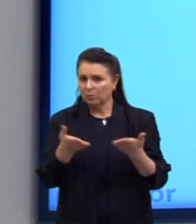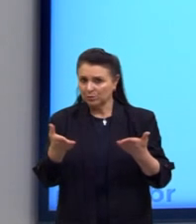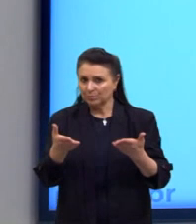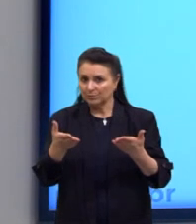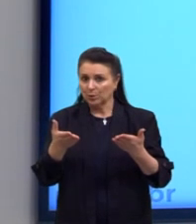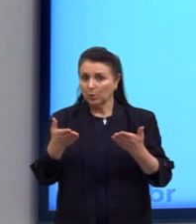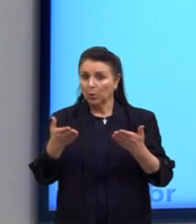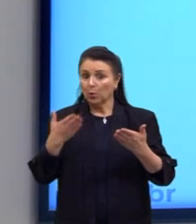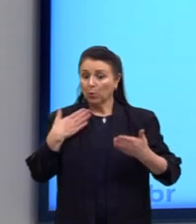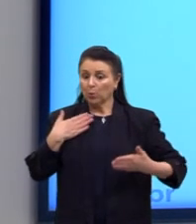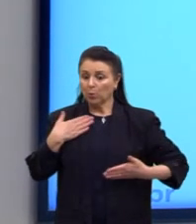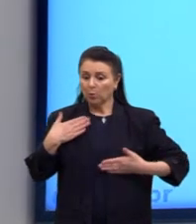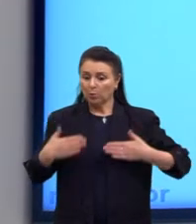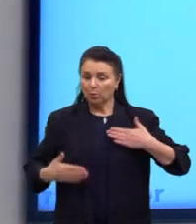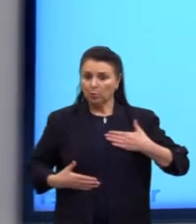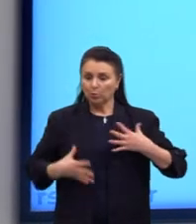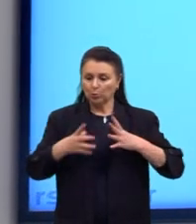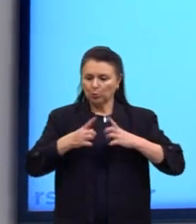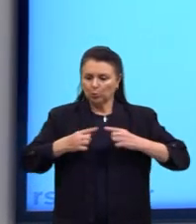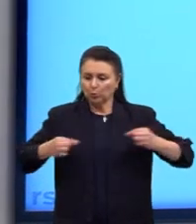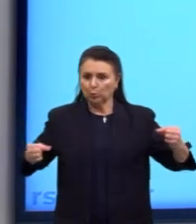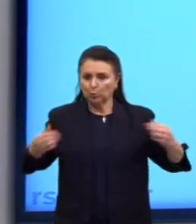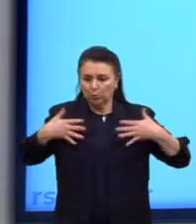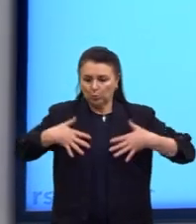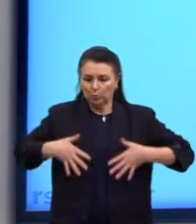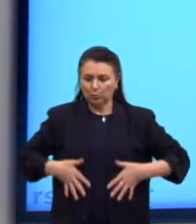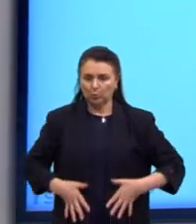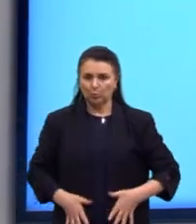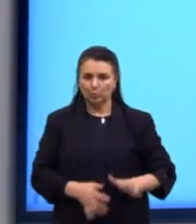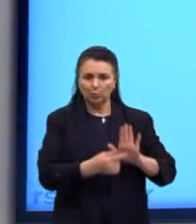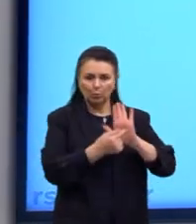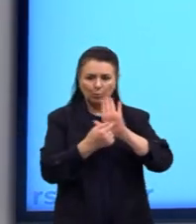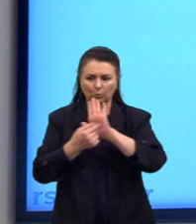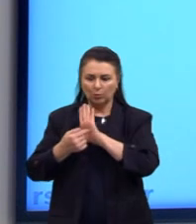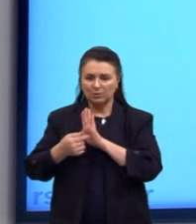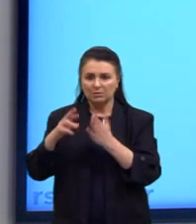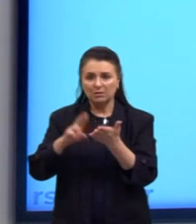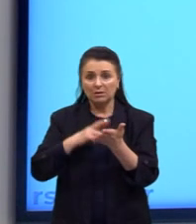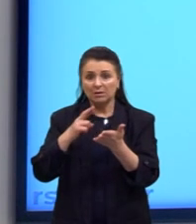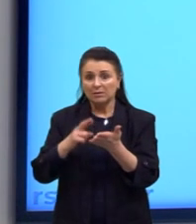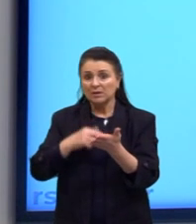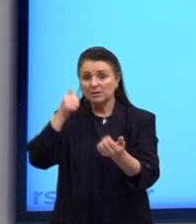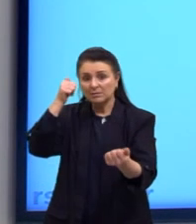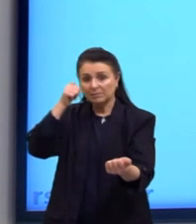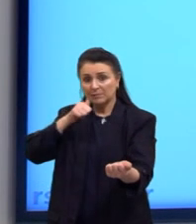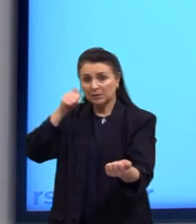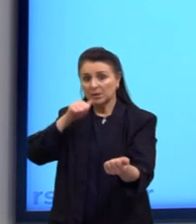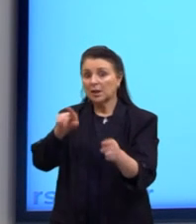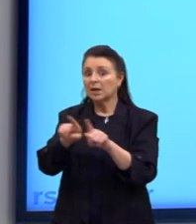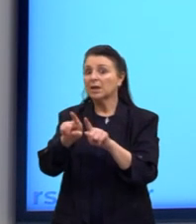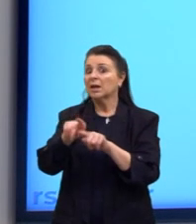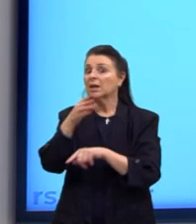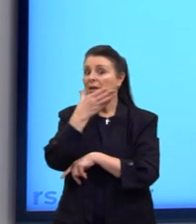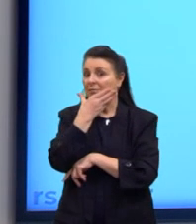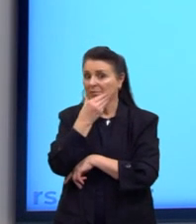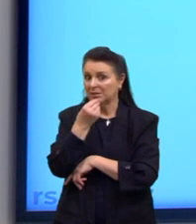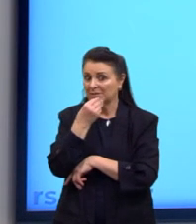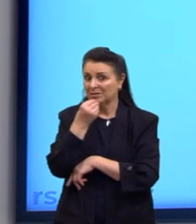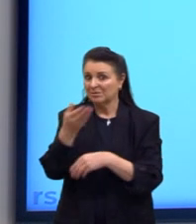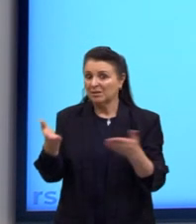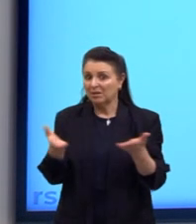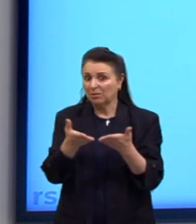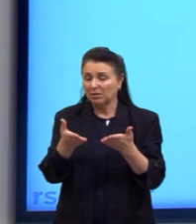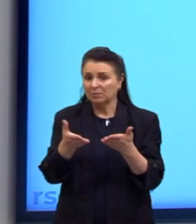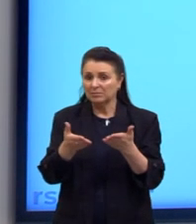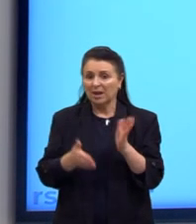corpo, nu ou vestido, exposto em diversas revistas femininas e masculinas, está na moda. É